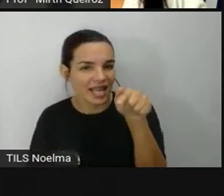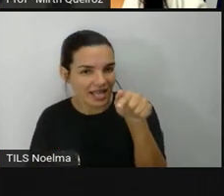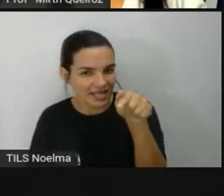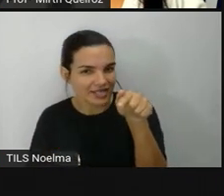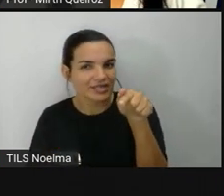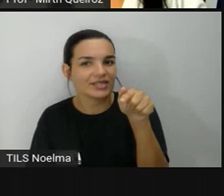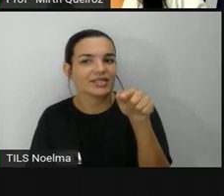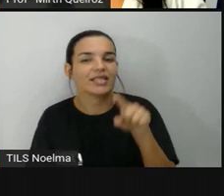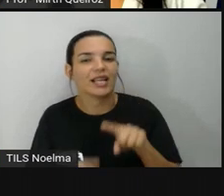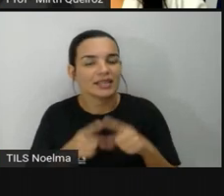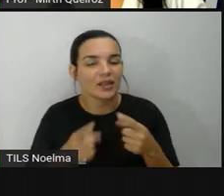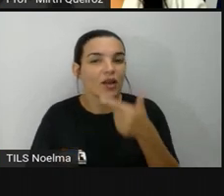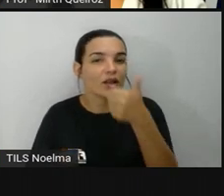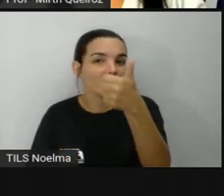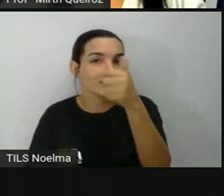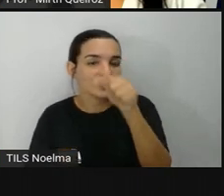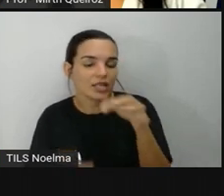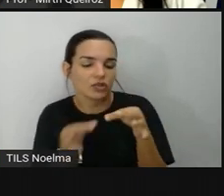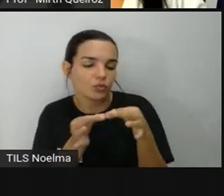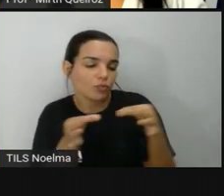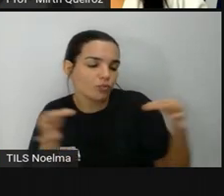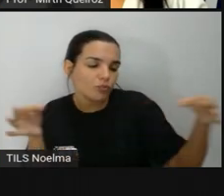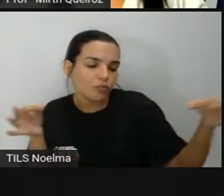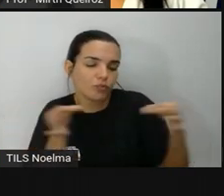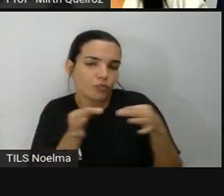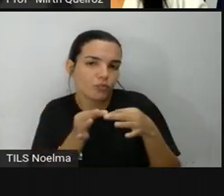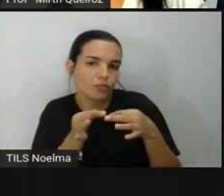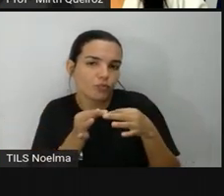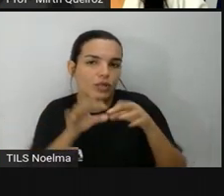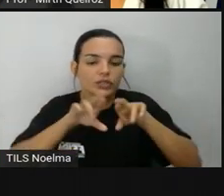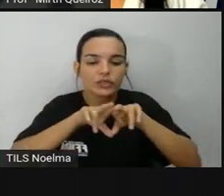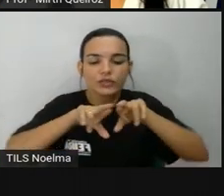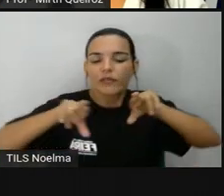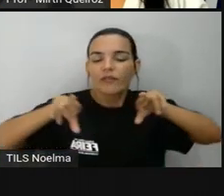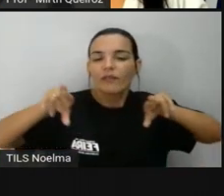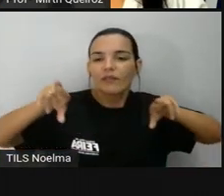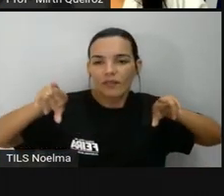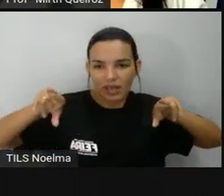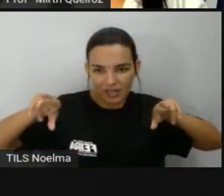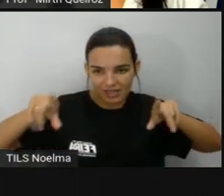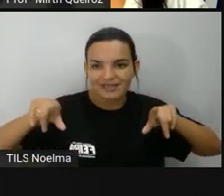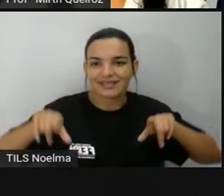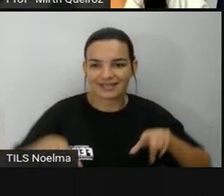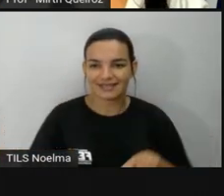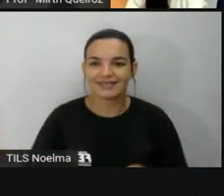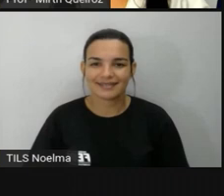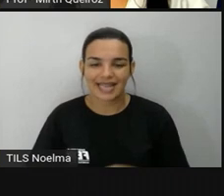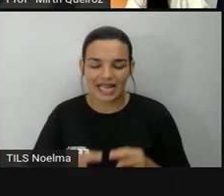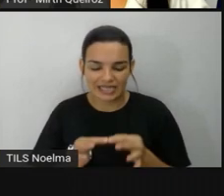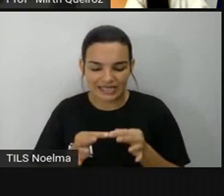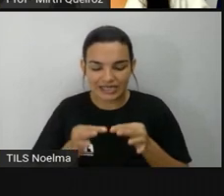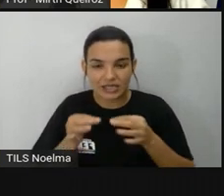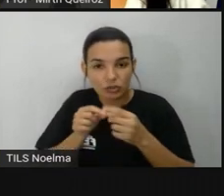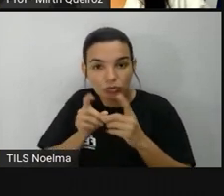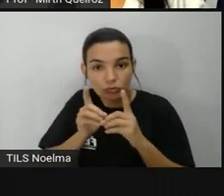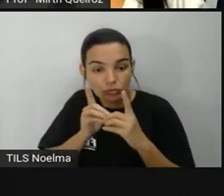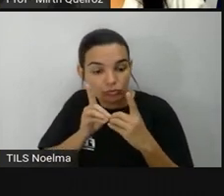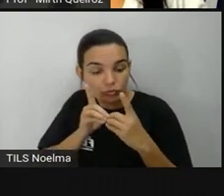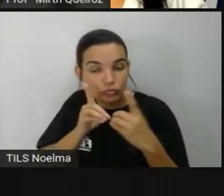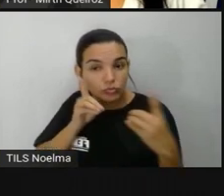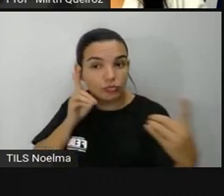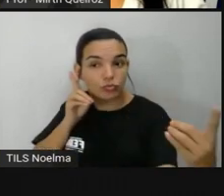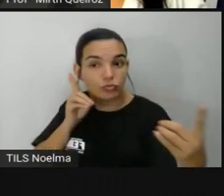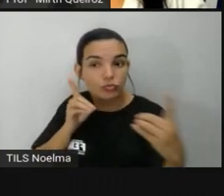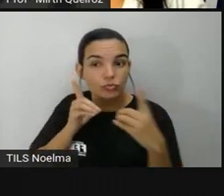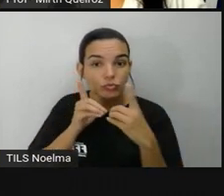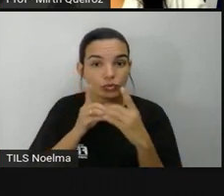17 metros de distância entre a distância da casa de Ana até a